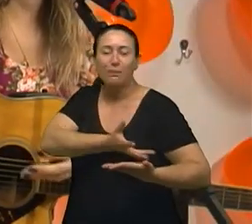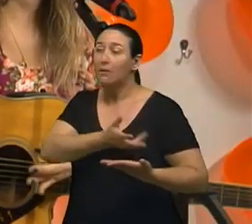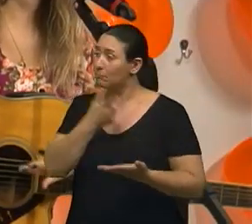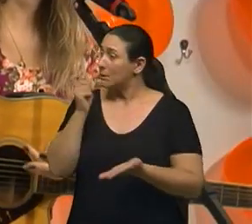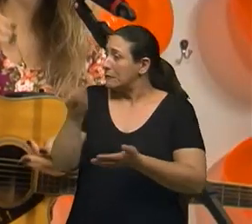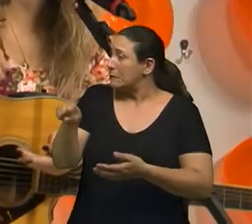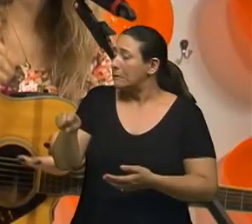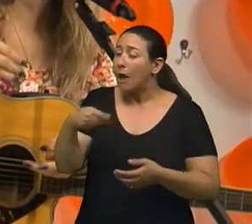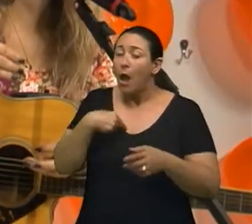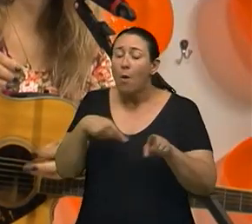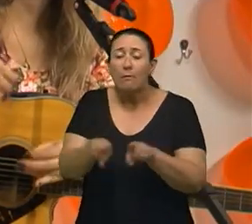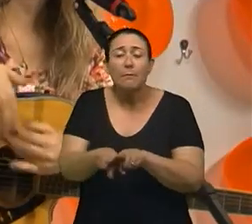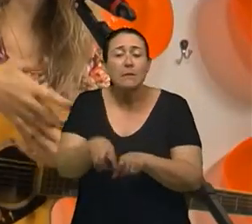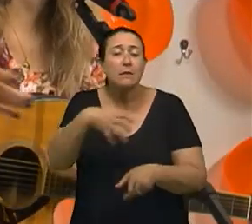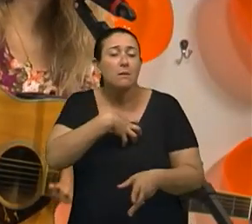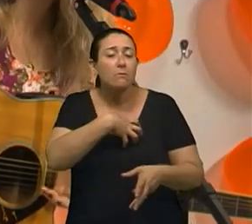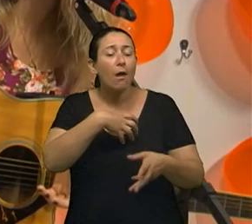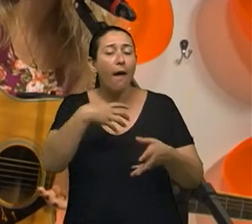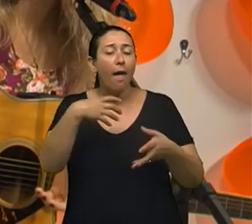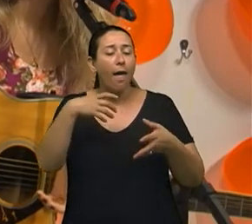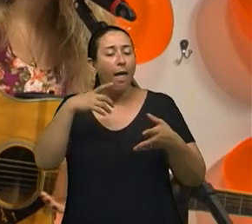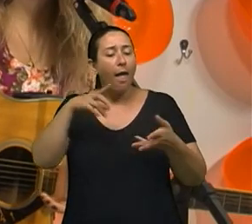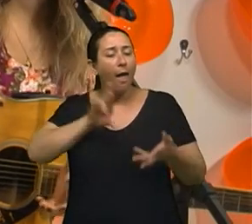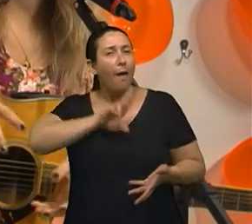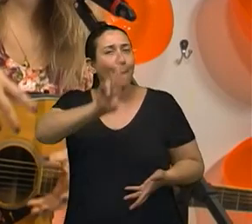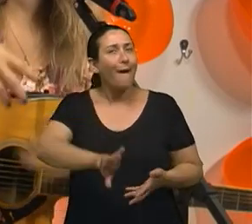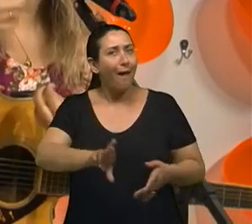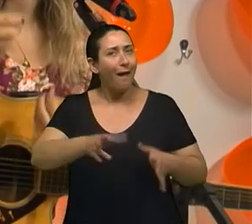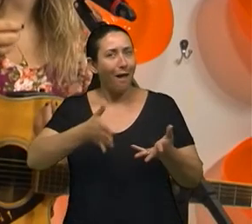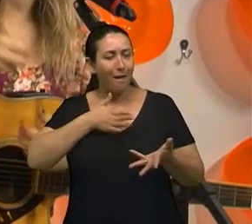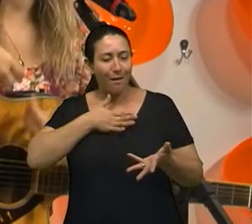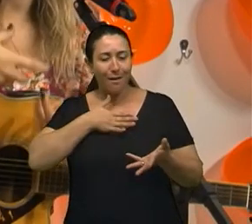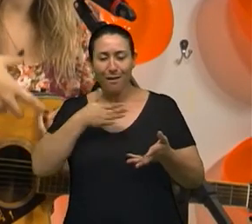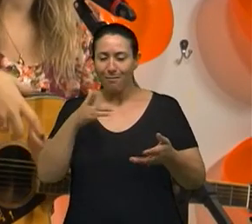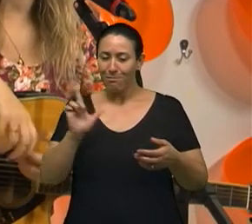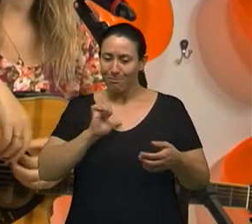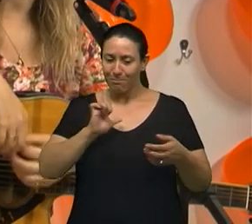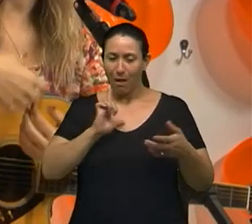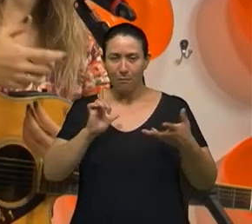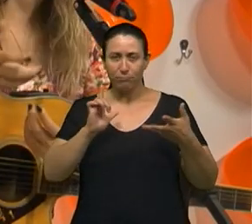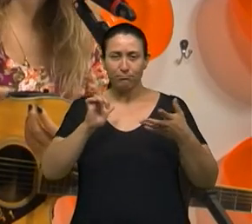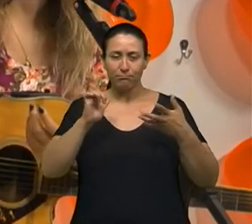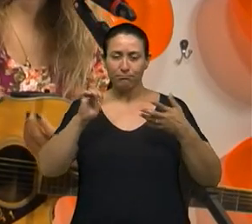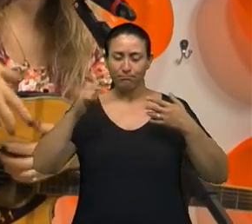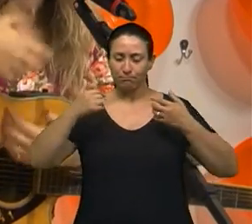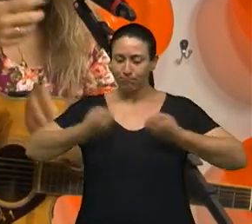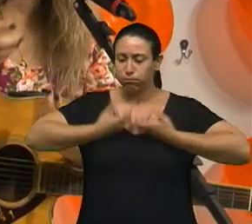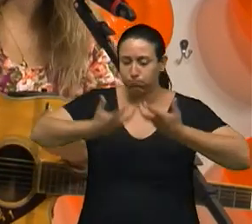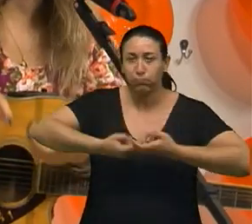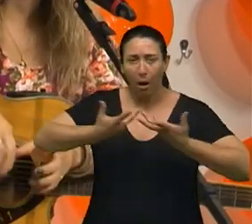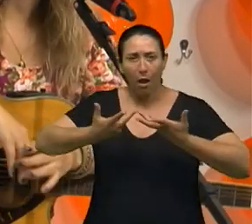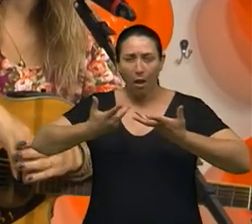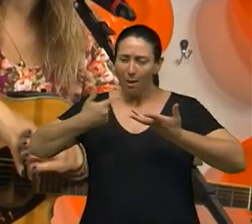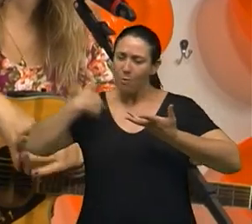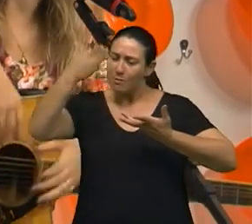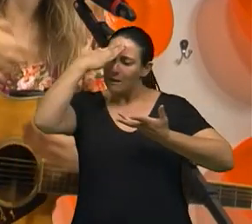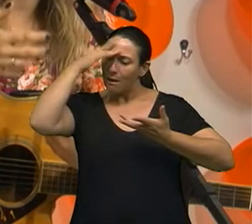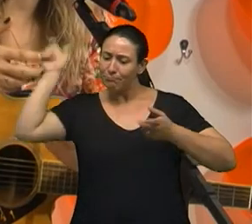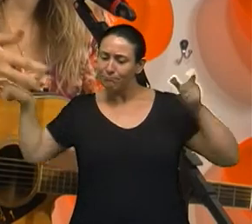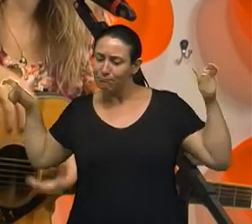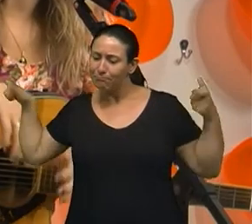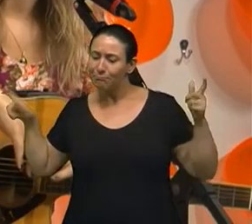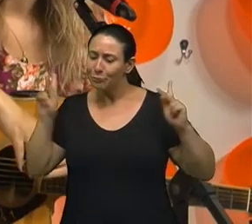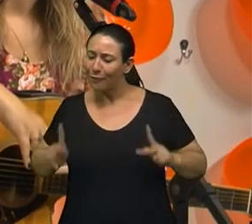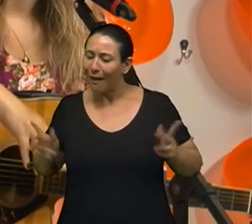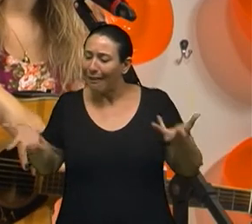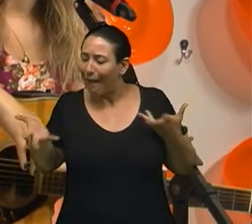tudo, eu me sinto representante de muitas pessoas. Porque se eu tenho esse dom, essa capacidade de expressar ideias através da